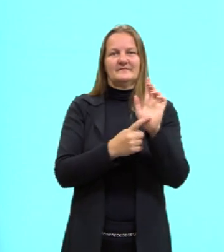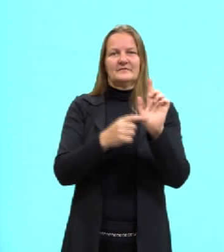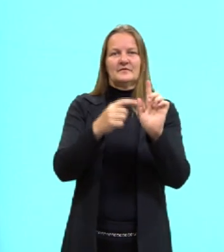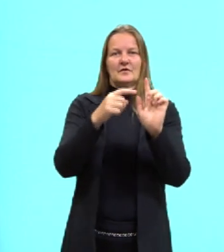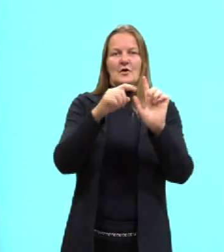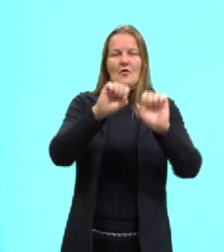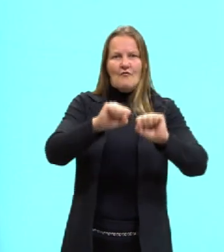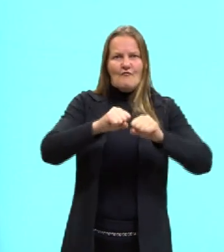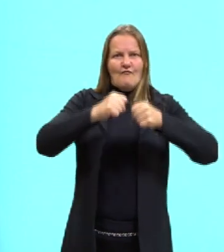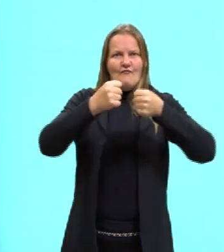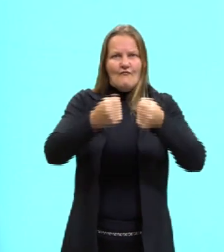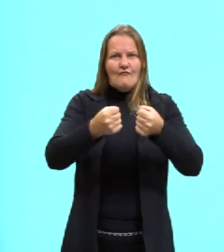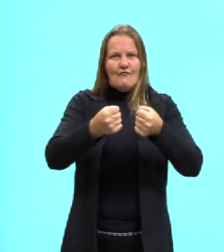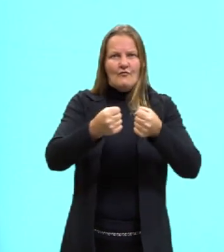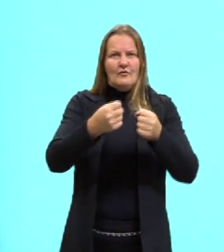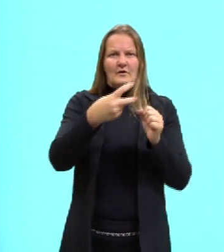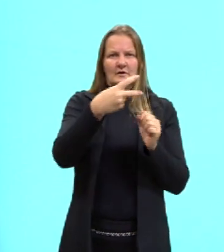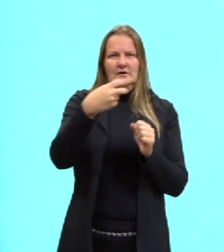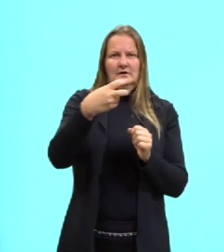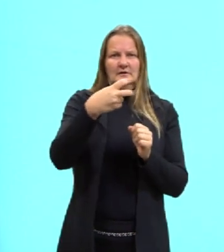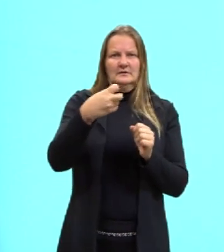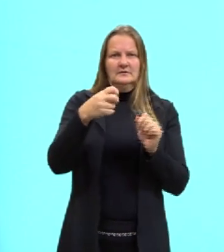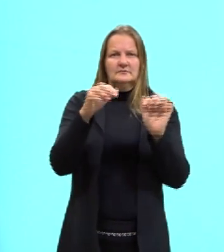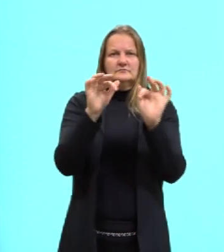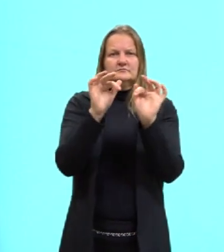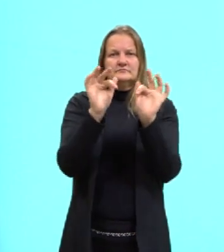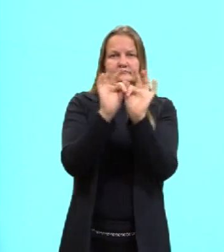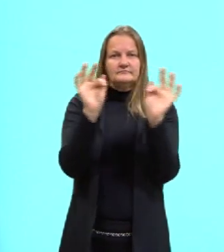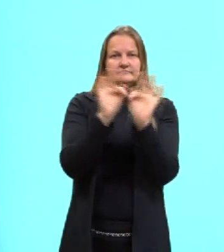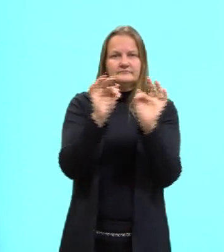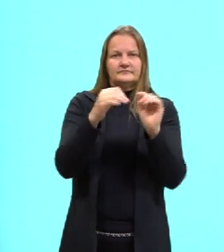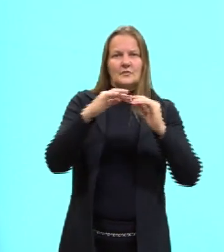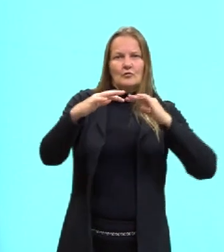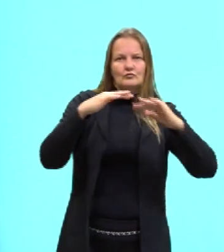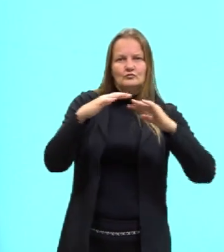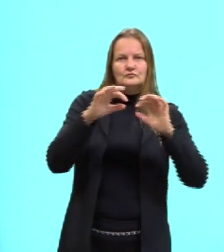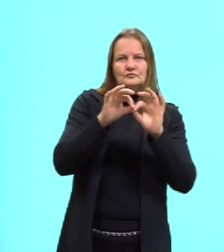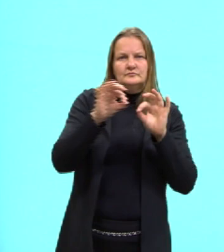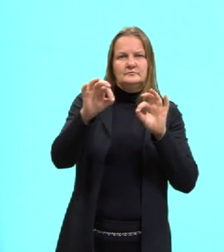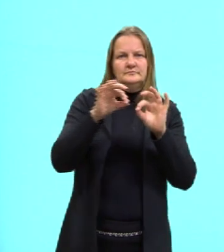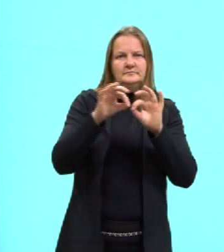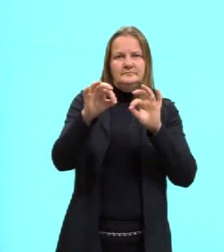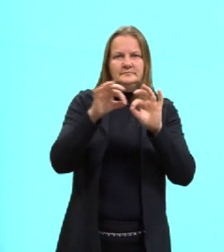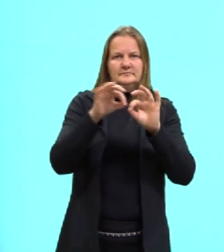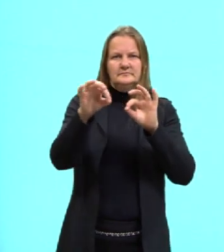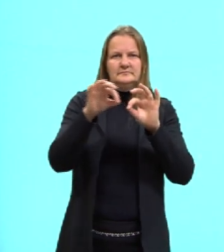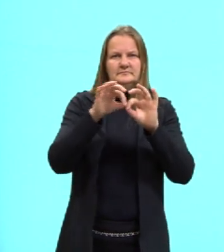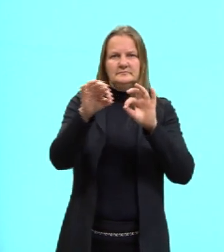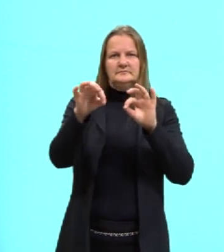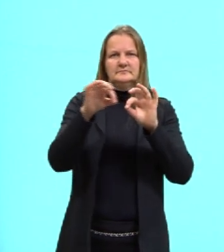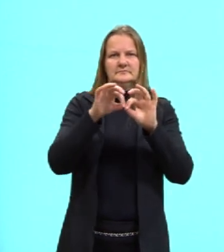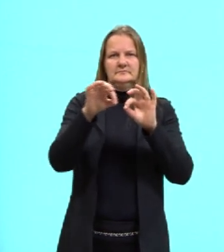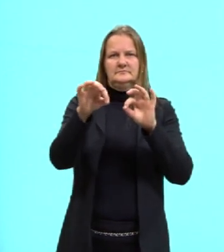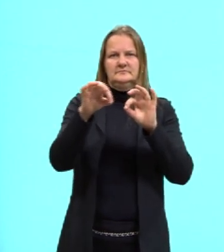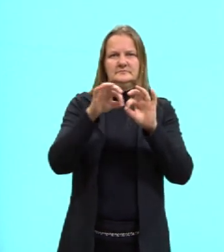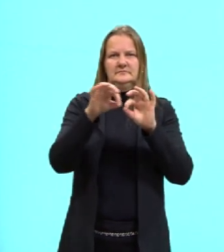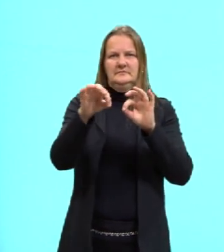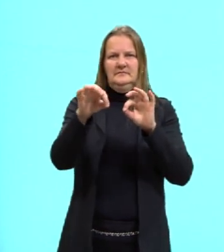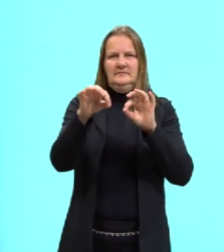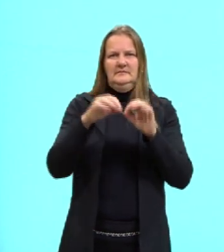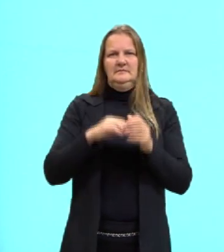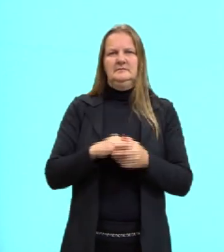igual à força, porque depende da força. O deslocamento, a distância, que a gente conseguiu mover, aplicando essa força.